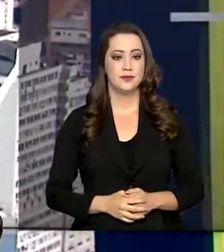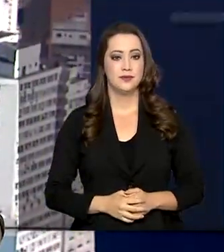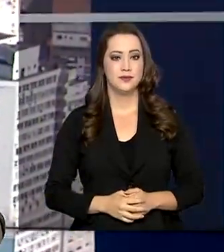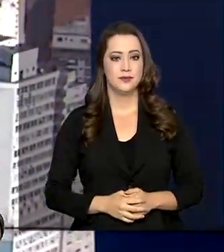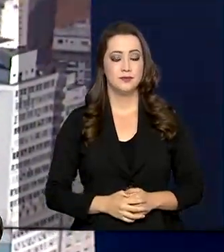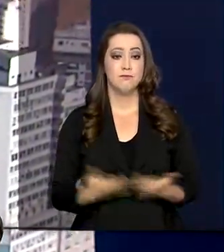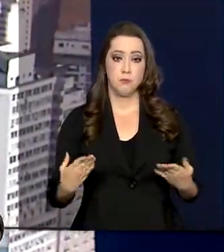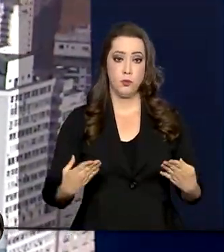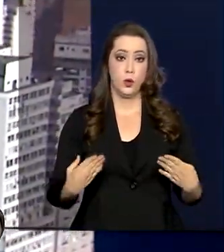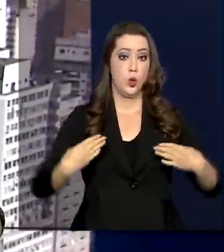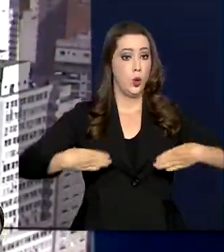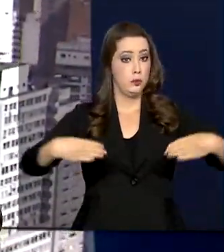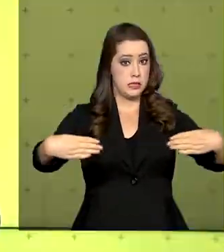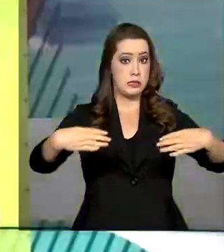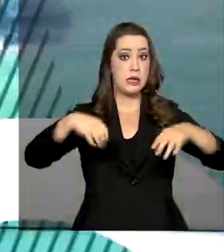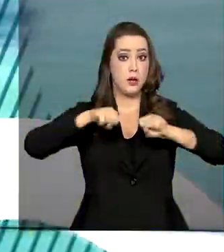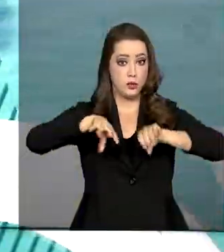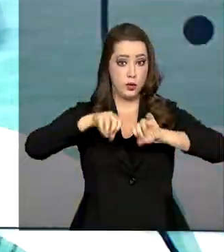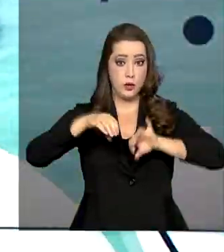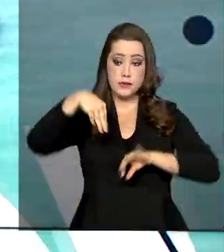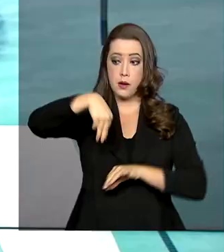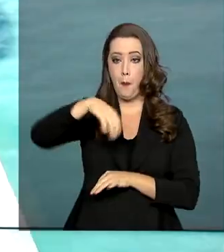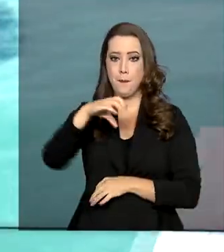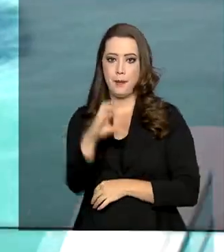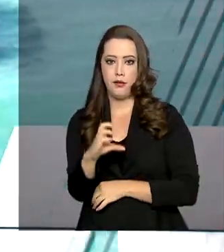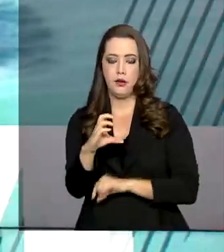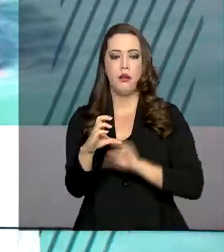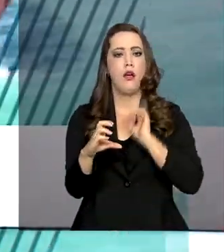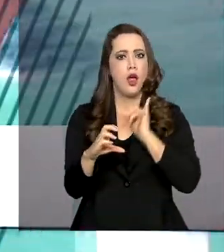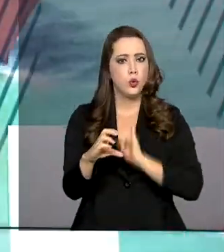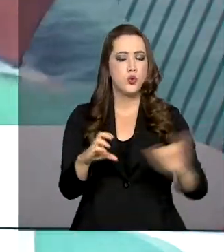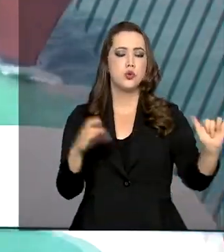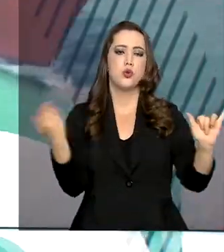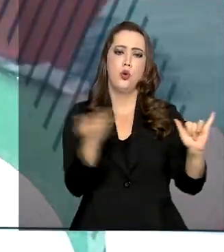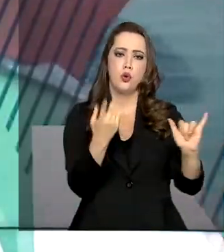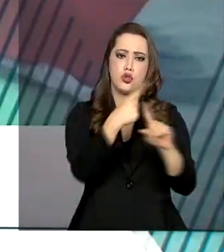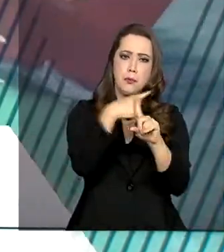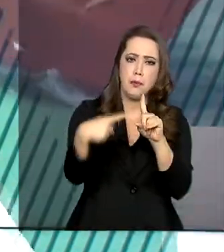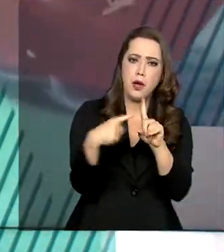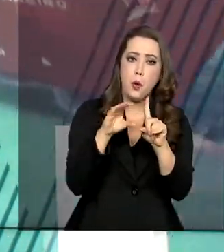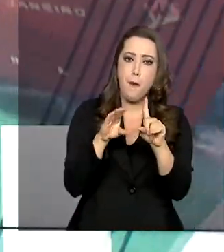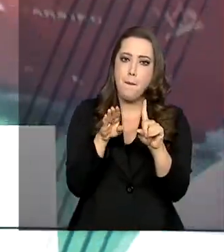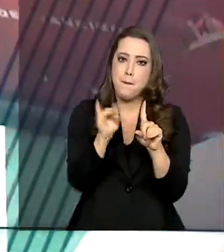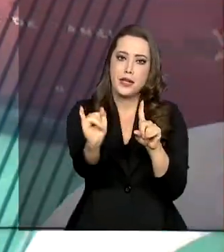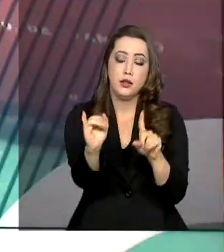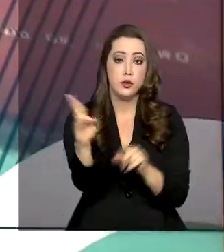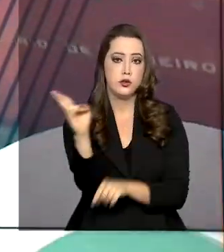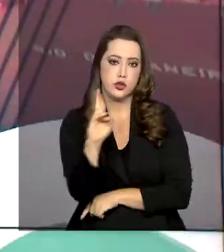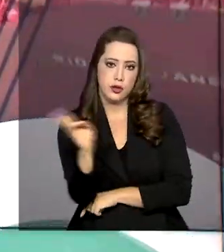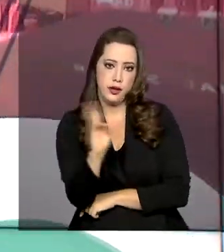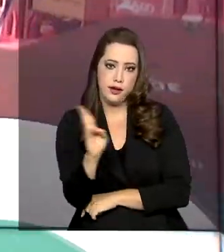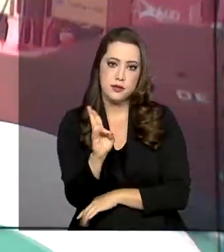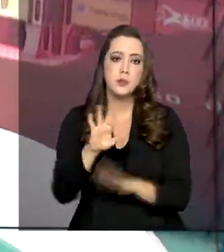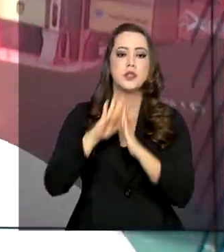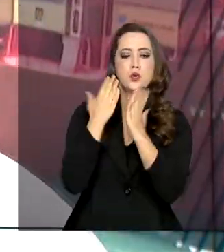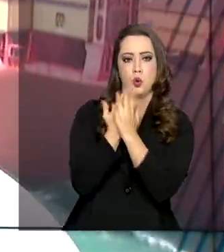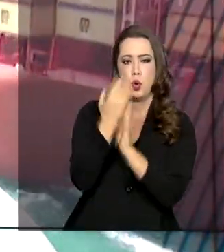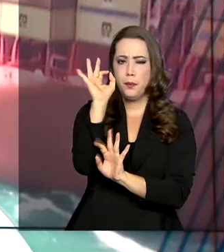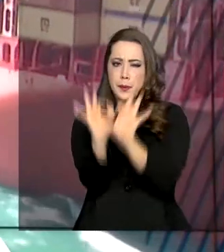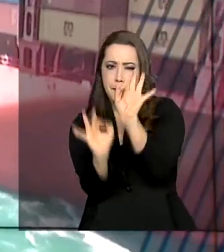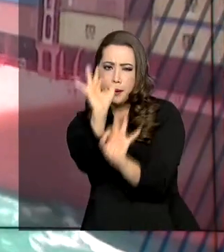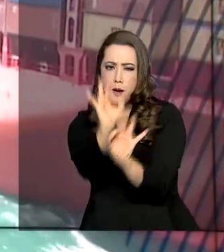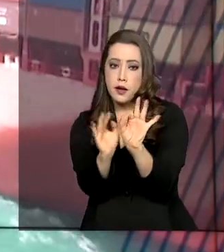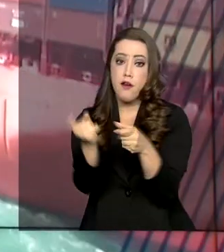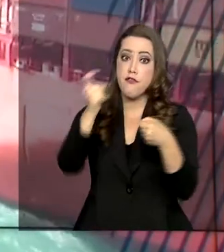O Ministério da Educação anunciou hoje a liberação de R 0,5 bilhão para escolas se prepararem para o retorno às aulas.